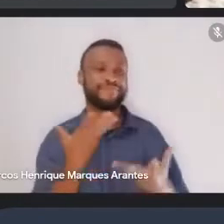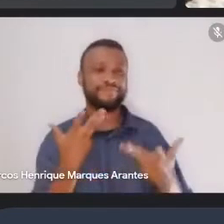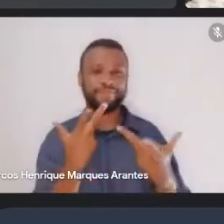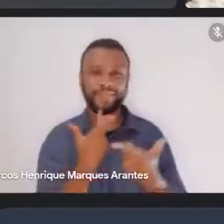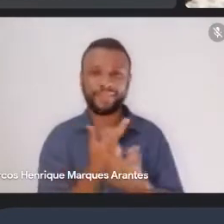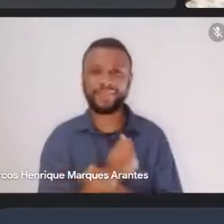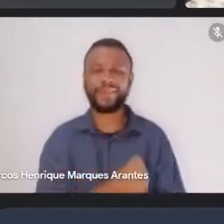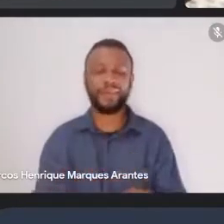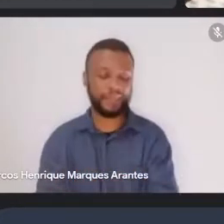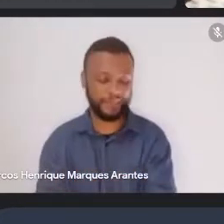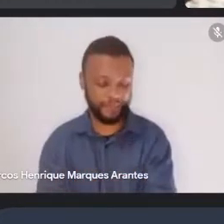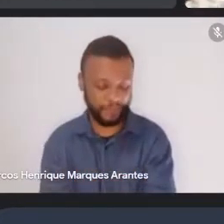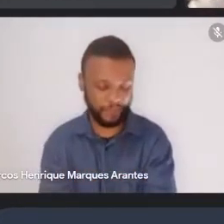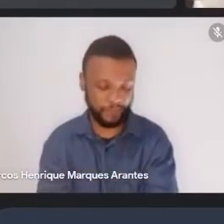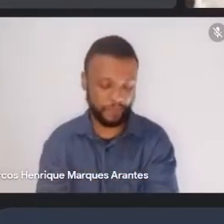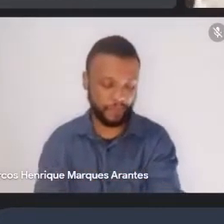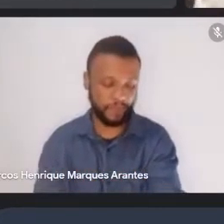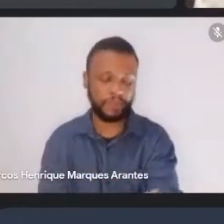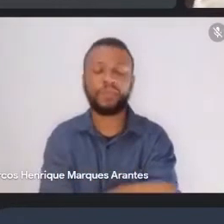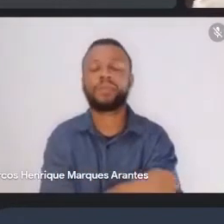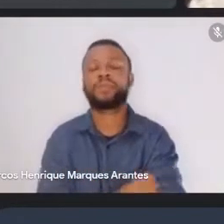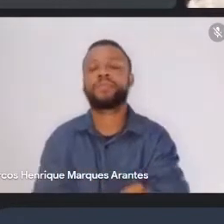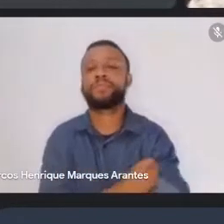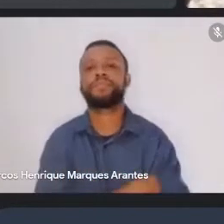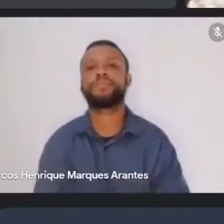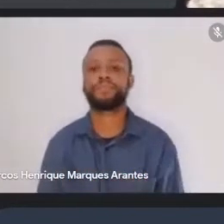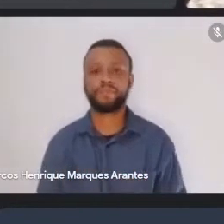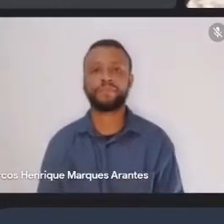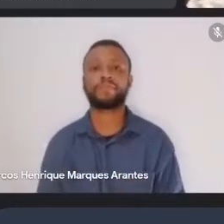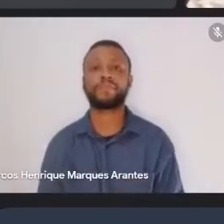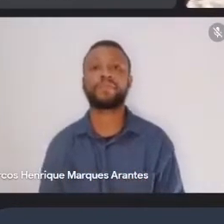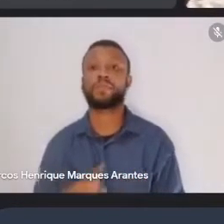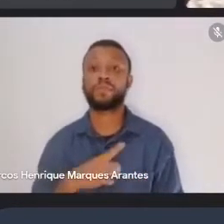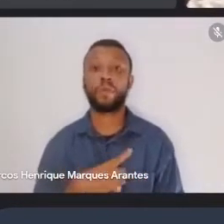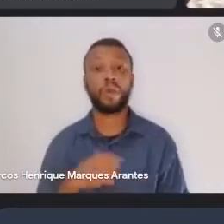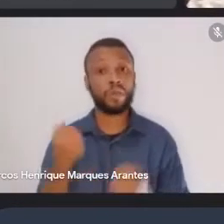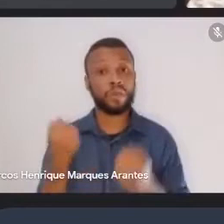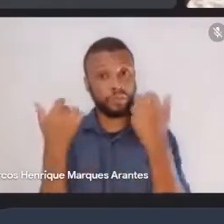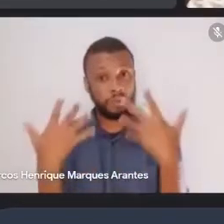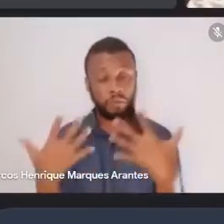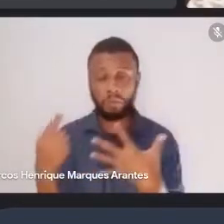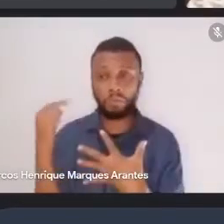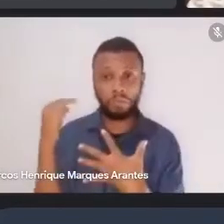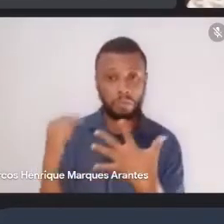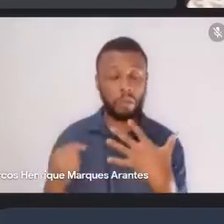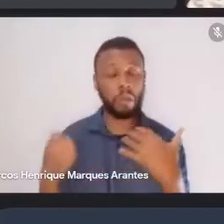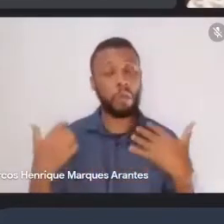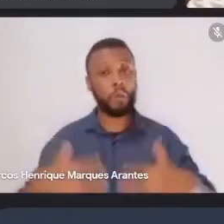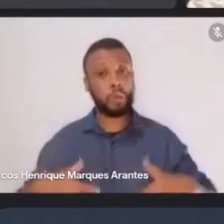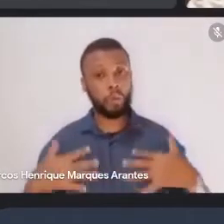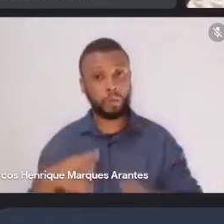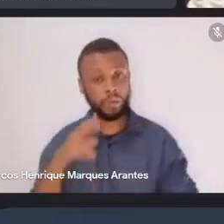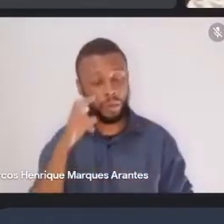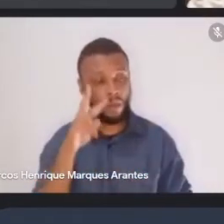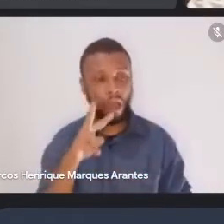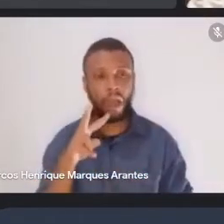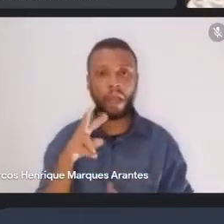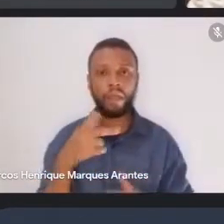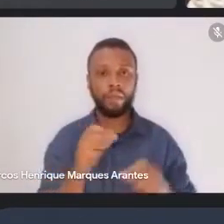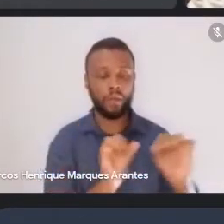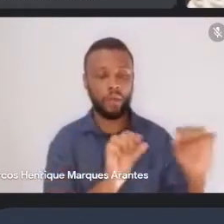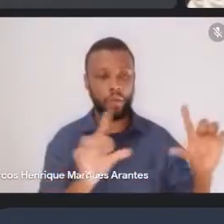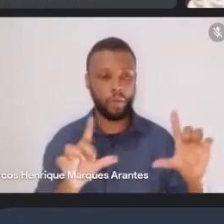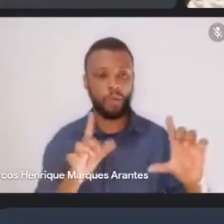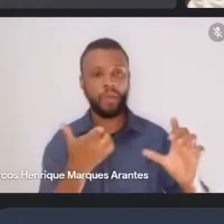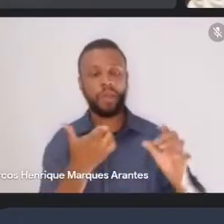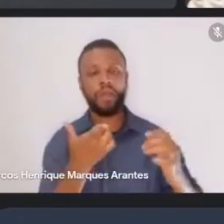Maravilhosa. Olha, deixa eu ver aqui. Estou rodando, fazendo um giro aqui pelos três chats, porque a gente está com três chats abertos. Um Facebook no YouTube, um